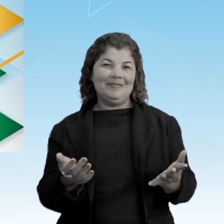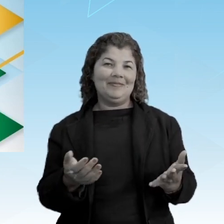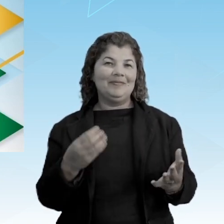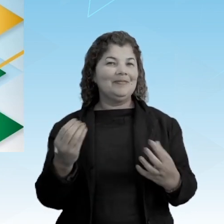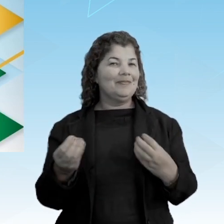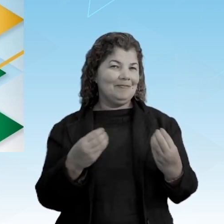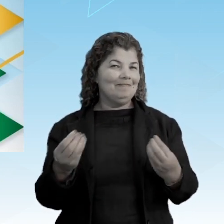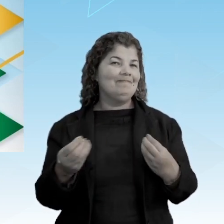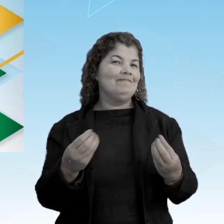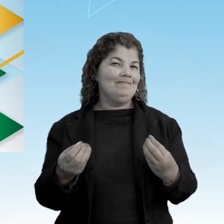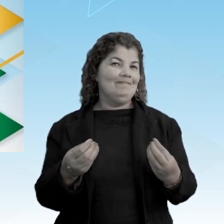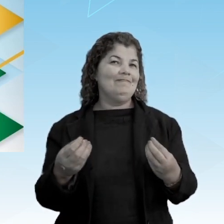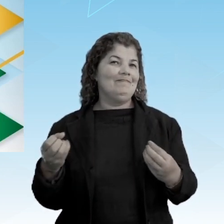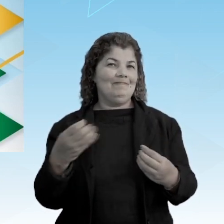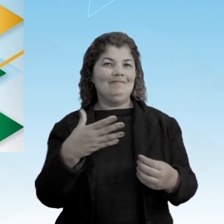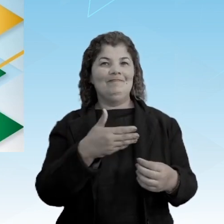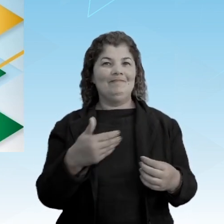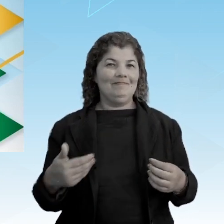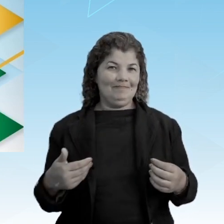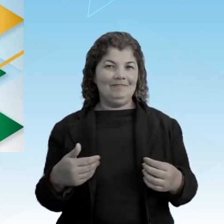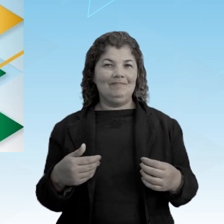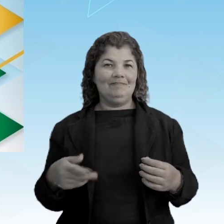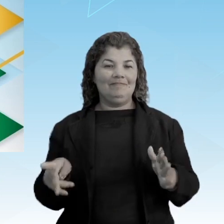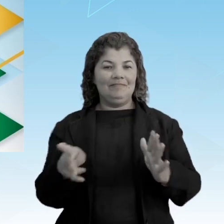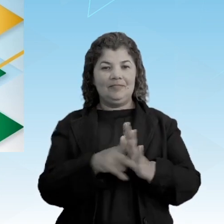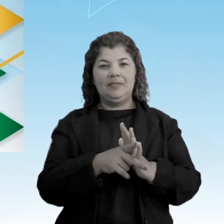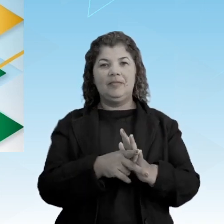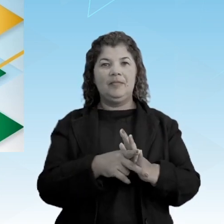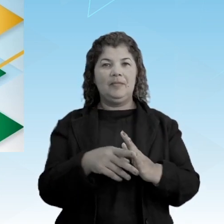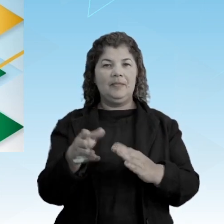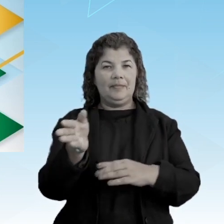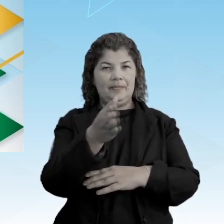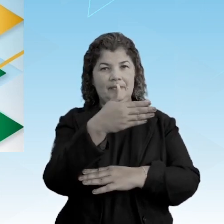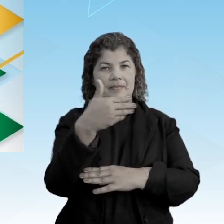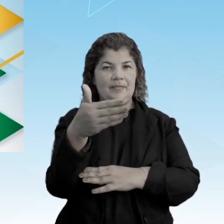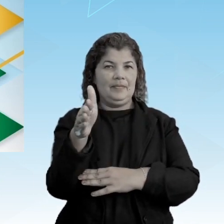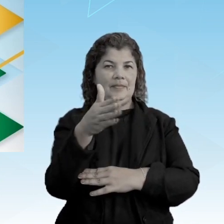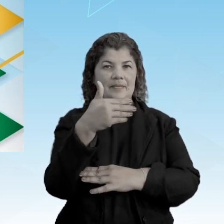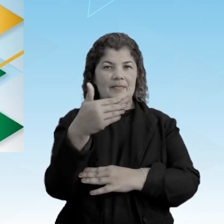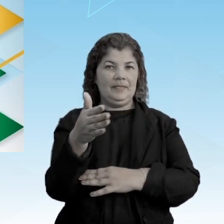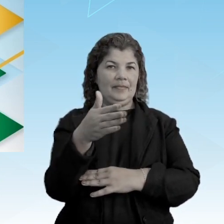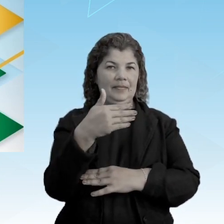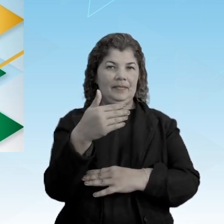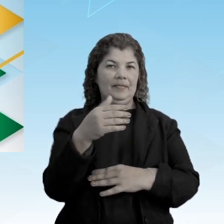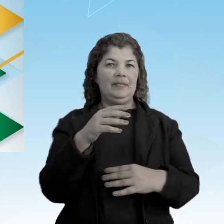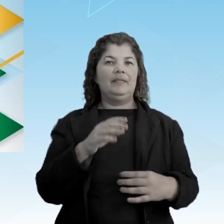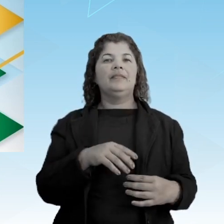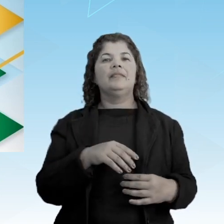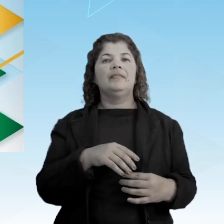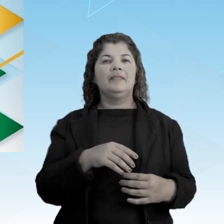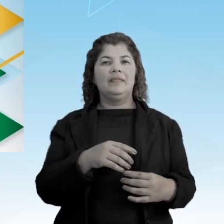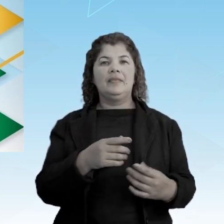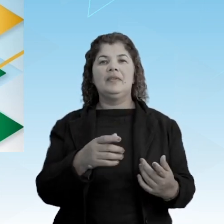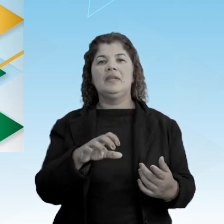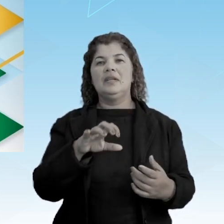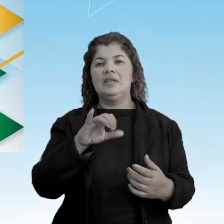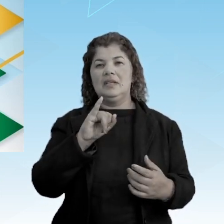como era o novo governo. Criou uma bandeira própria, hein? Aboliu vários impostos,